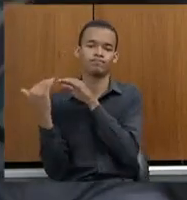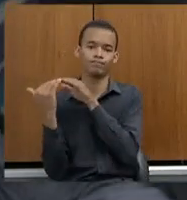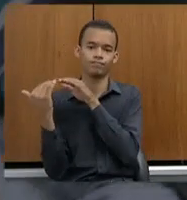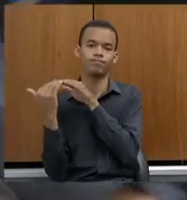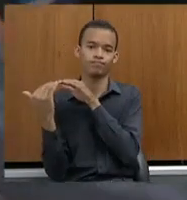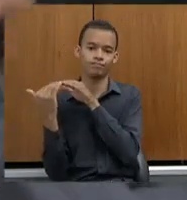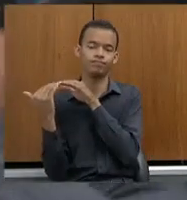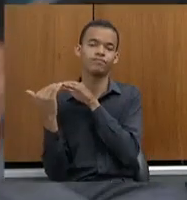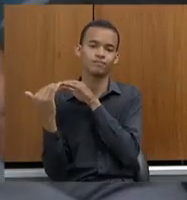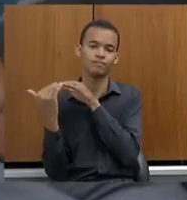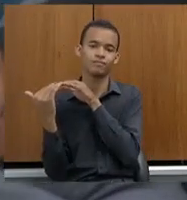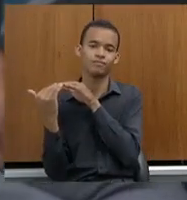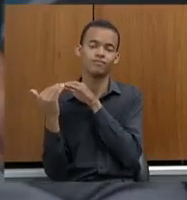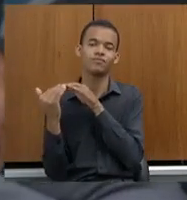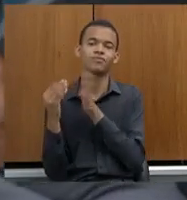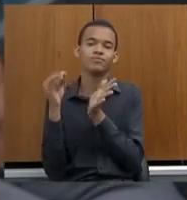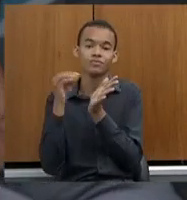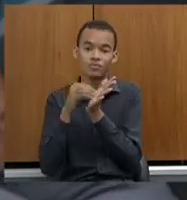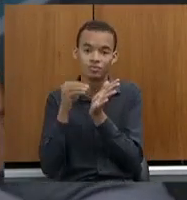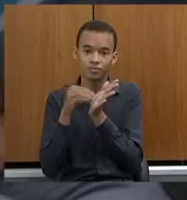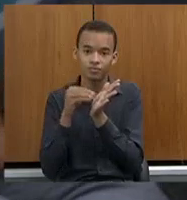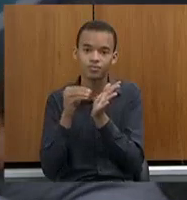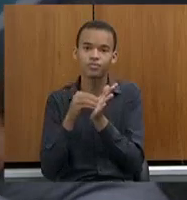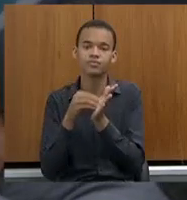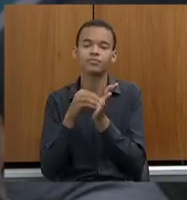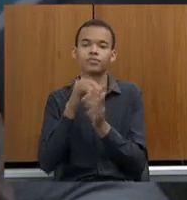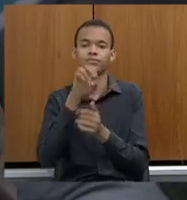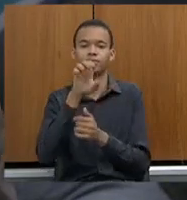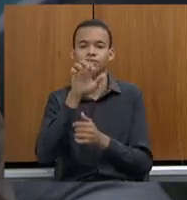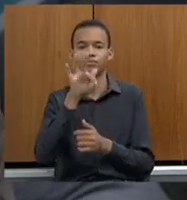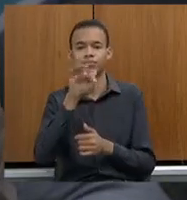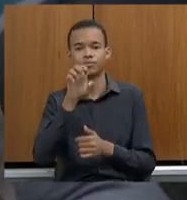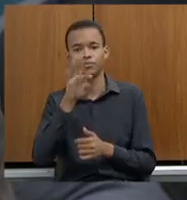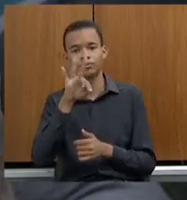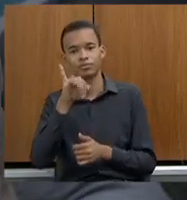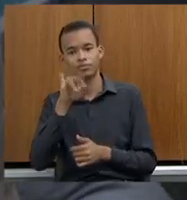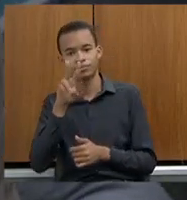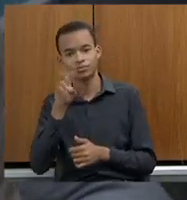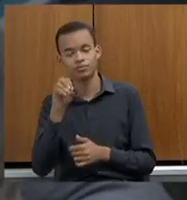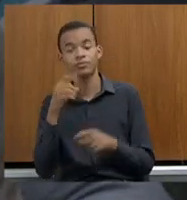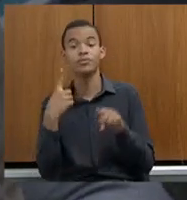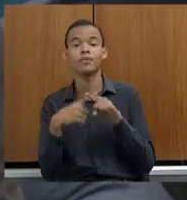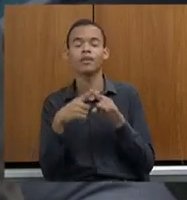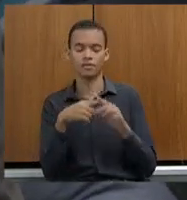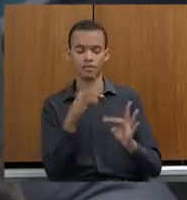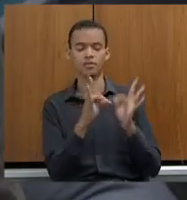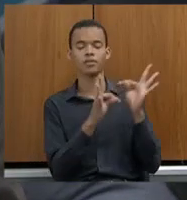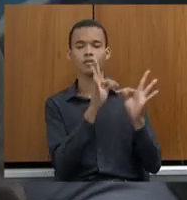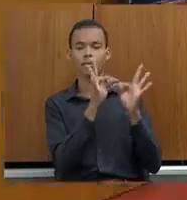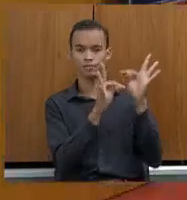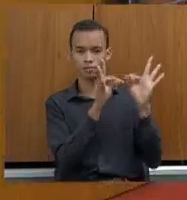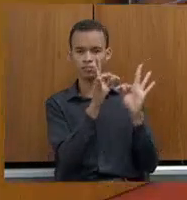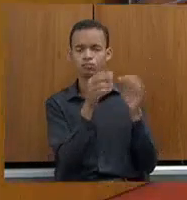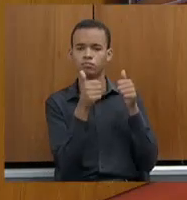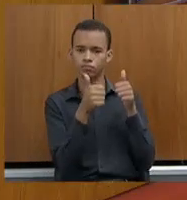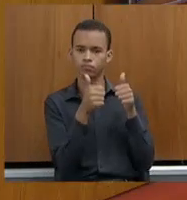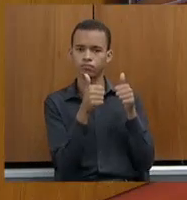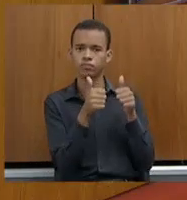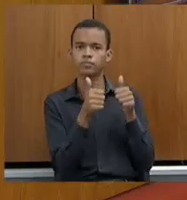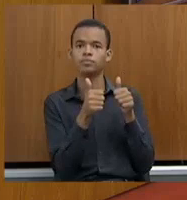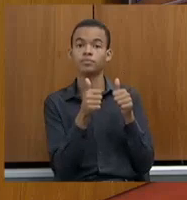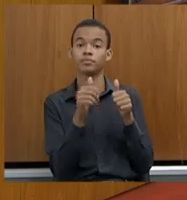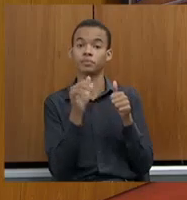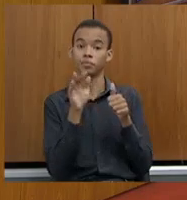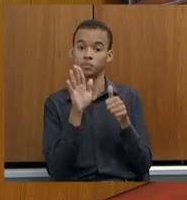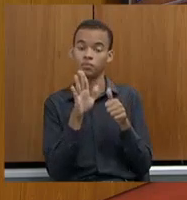esse deputado. Falta efetivo, porque a tecnologia que ela é empregada, doutor Elcio, nós temos aqui a